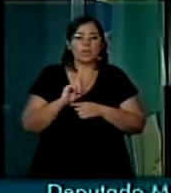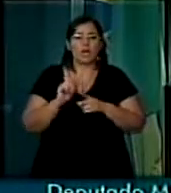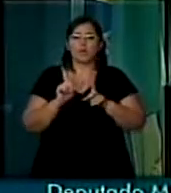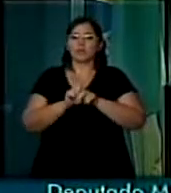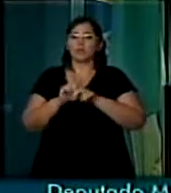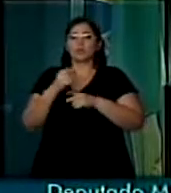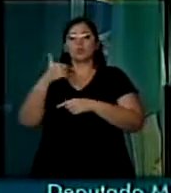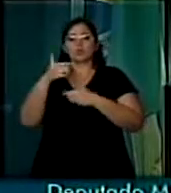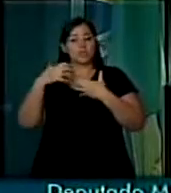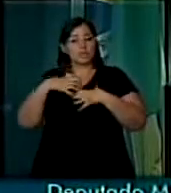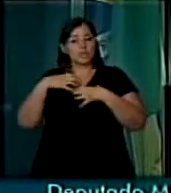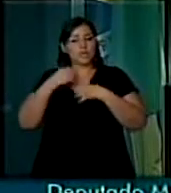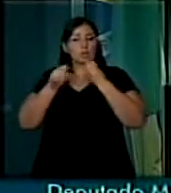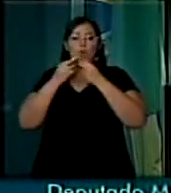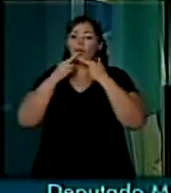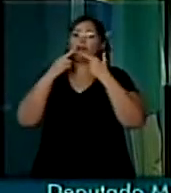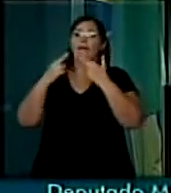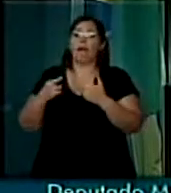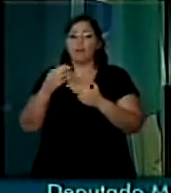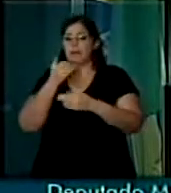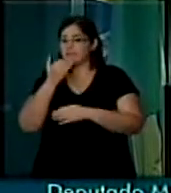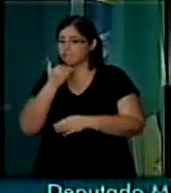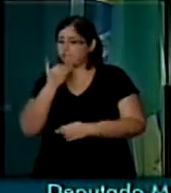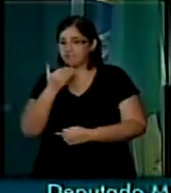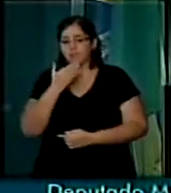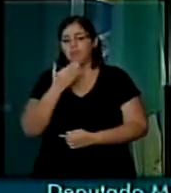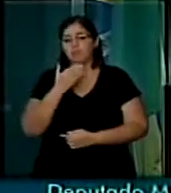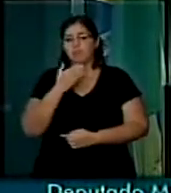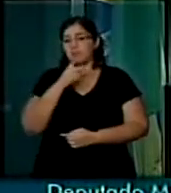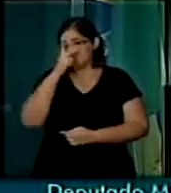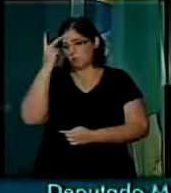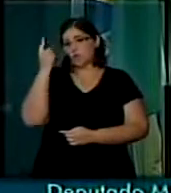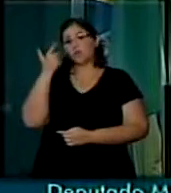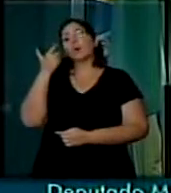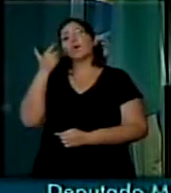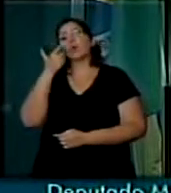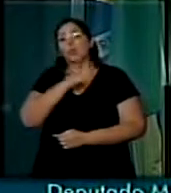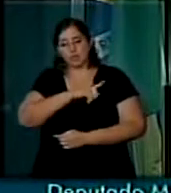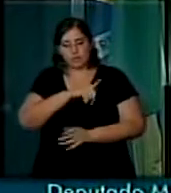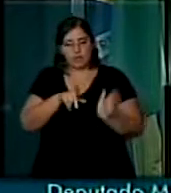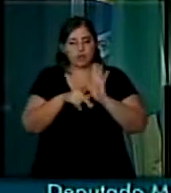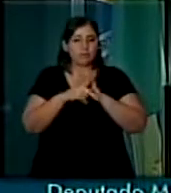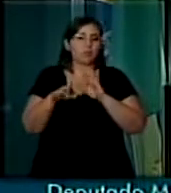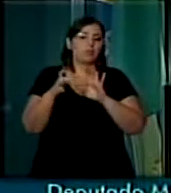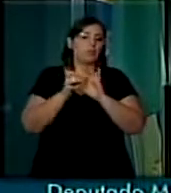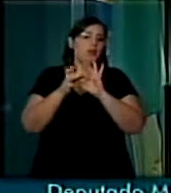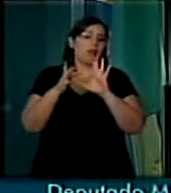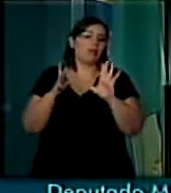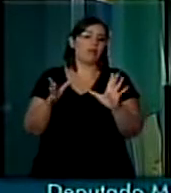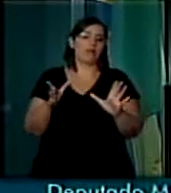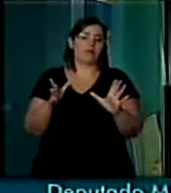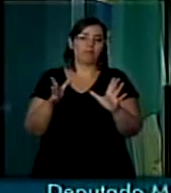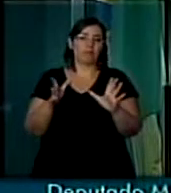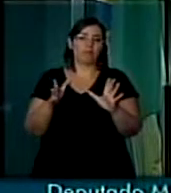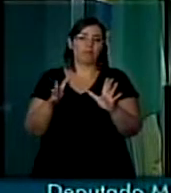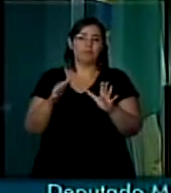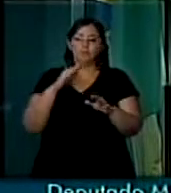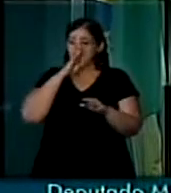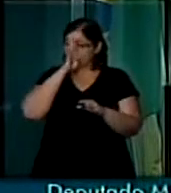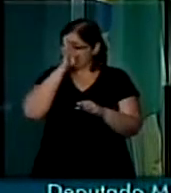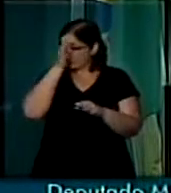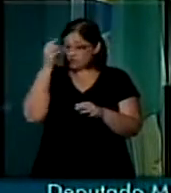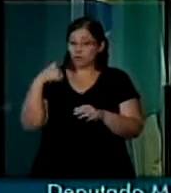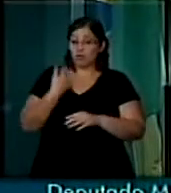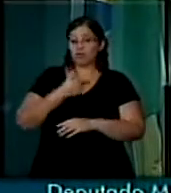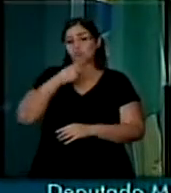condição de reclamar, consegue a sua liberdade. E nós que